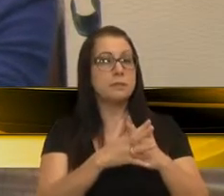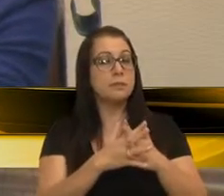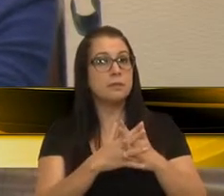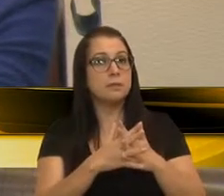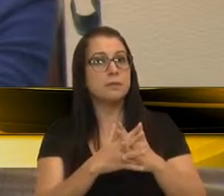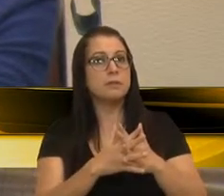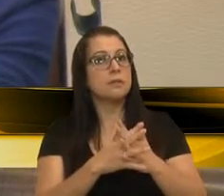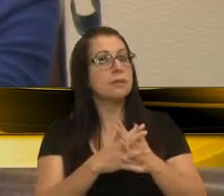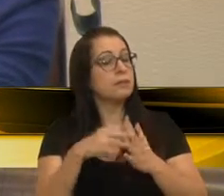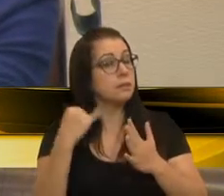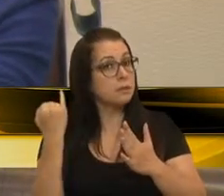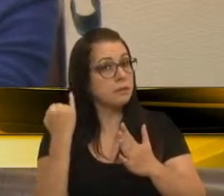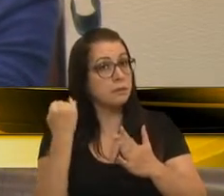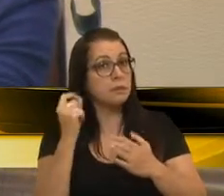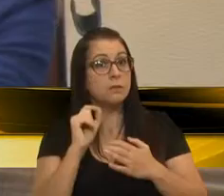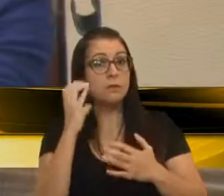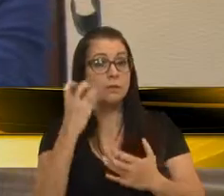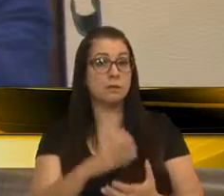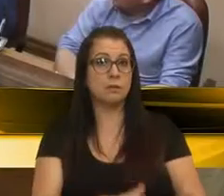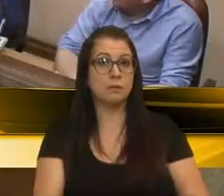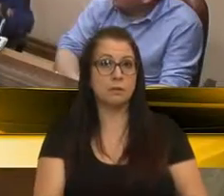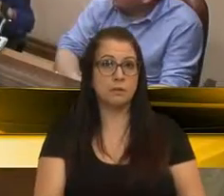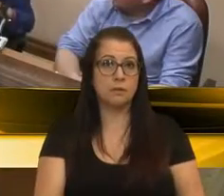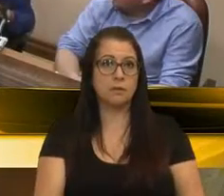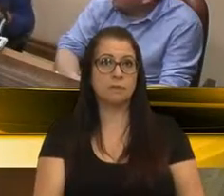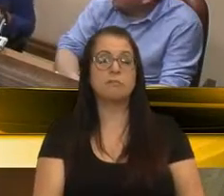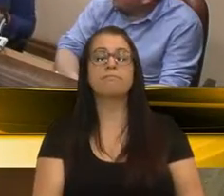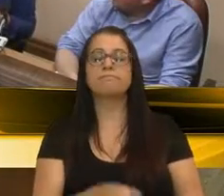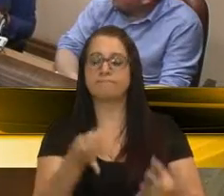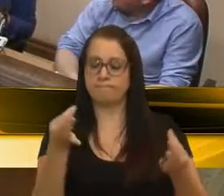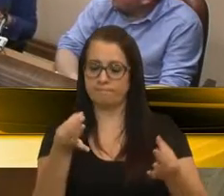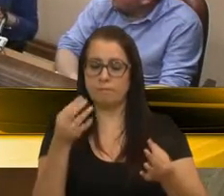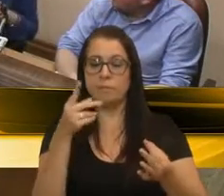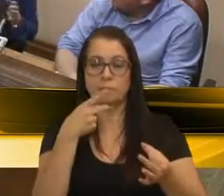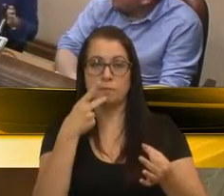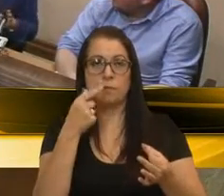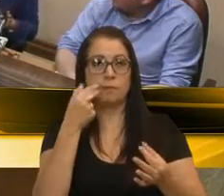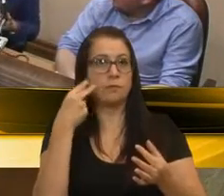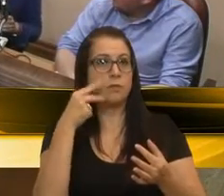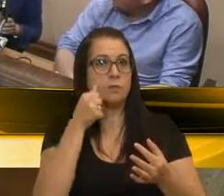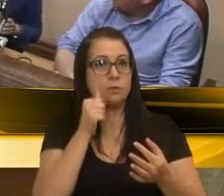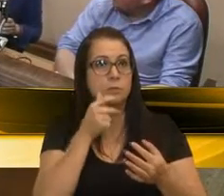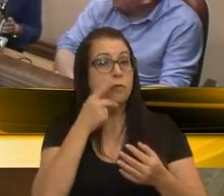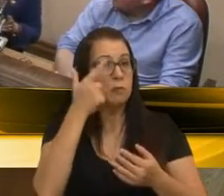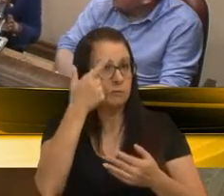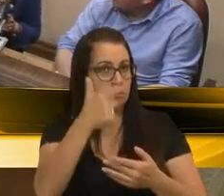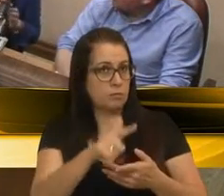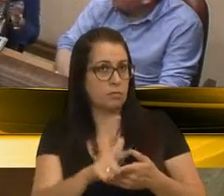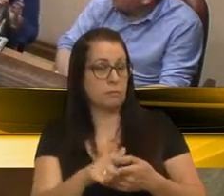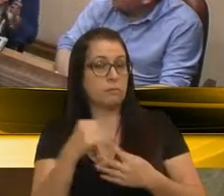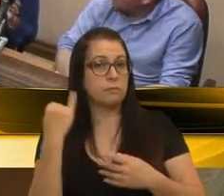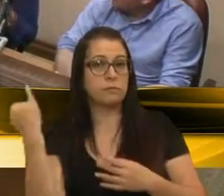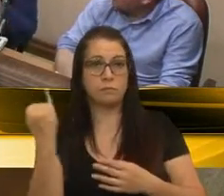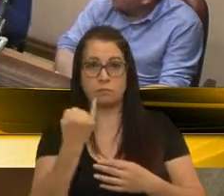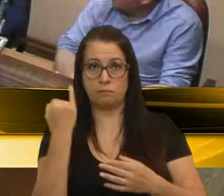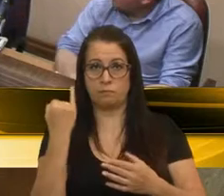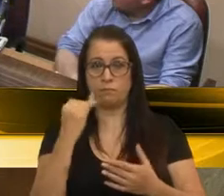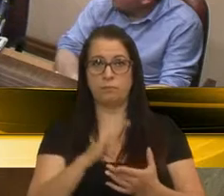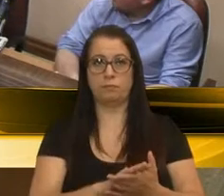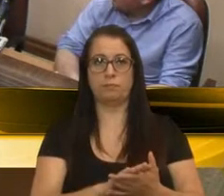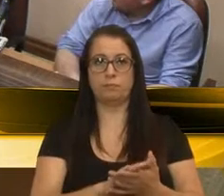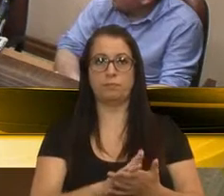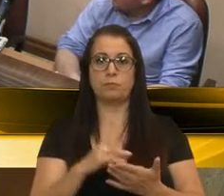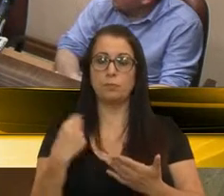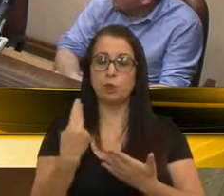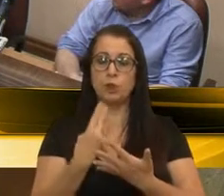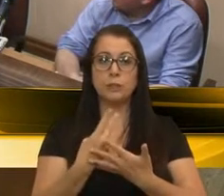melhoria importante que tem que acontecer. Perfeitamente, vereadora Paula. E é por isso que eu reforço aqui a importância de a